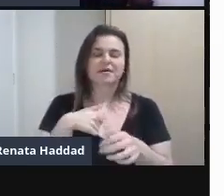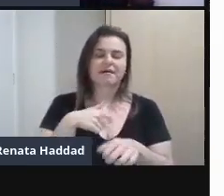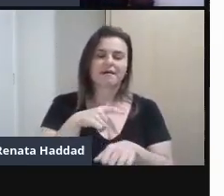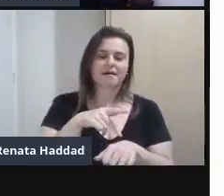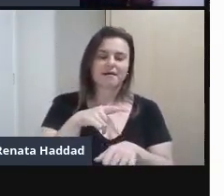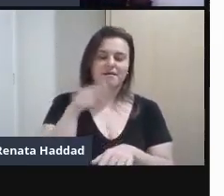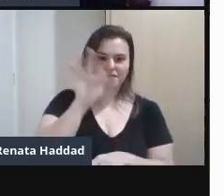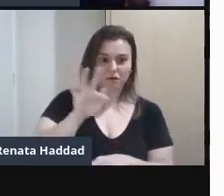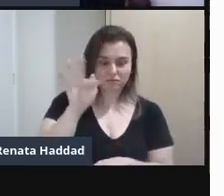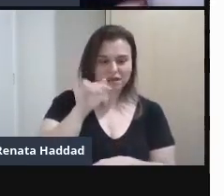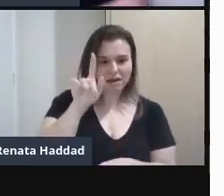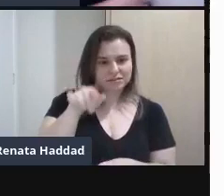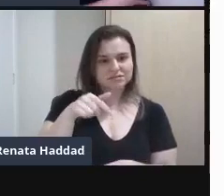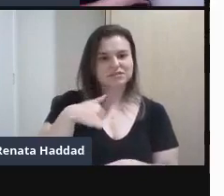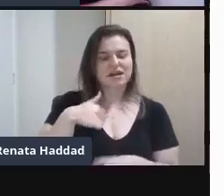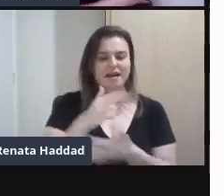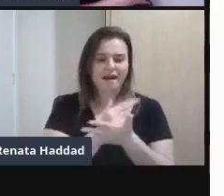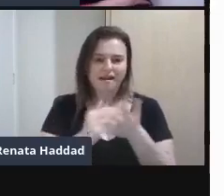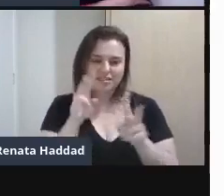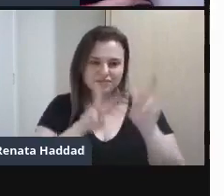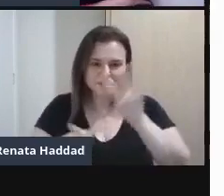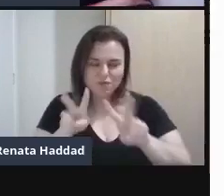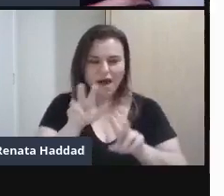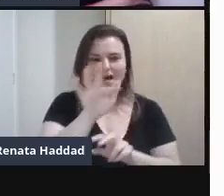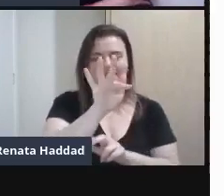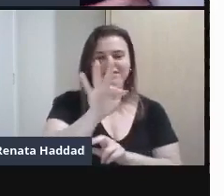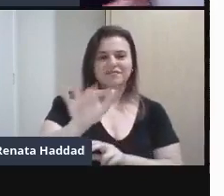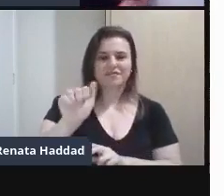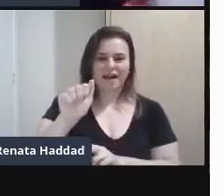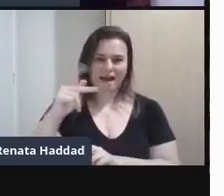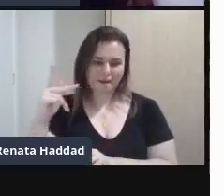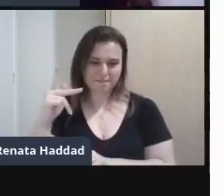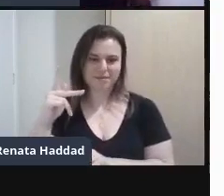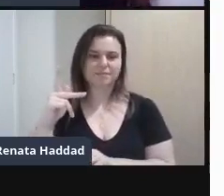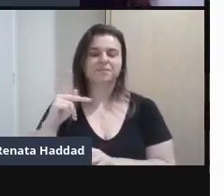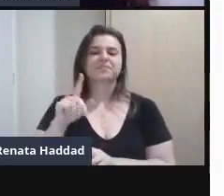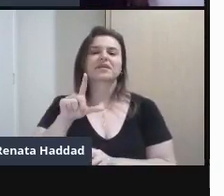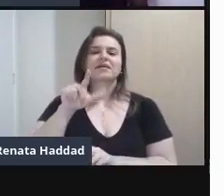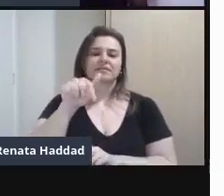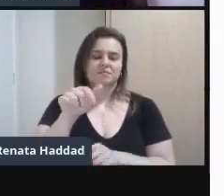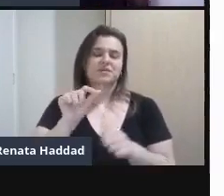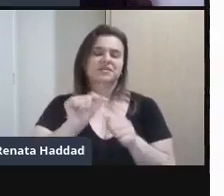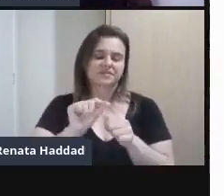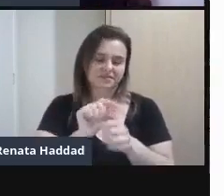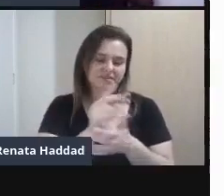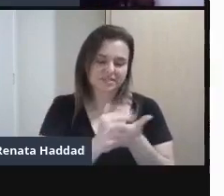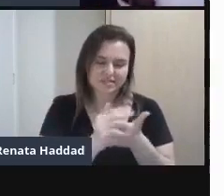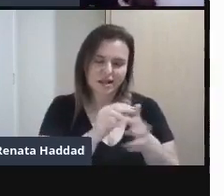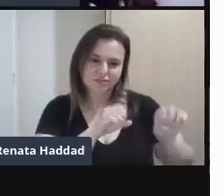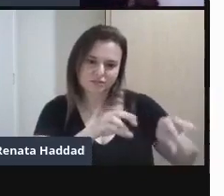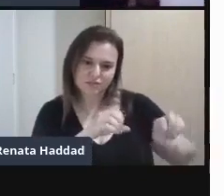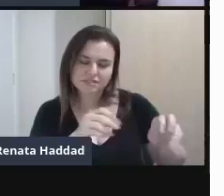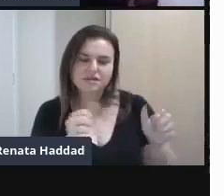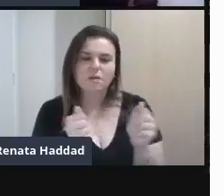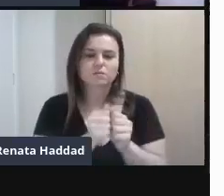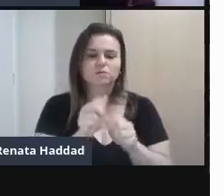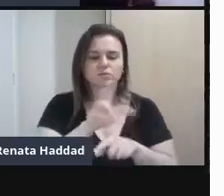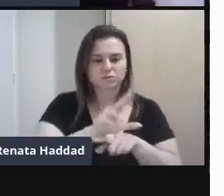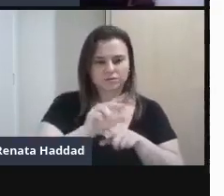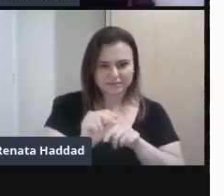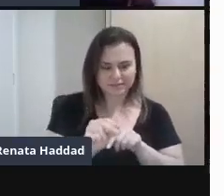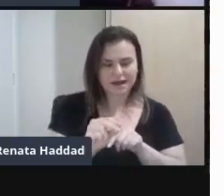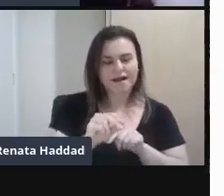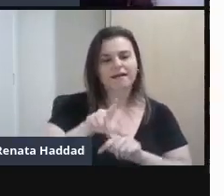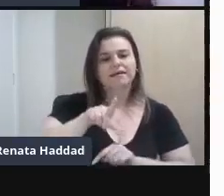FAAP E depois A minha especialização Também é em arte e educação Pelo SENAC E depois O mestrado em